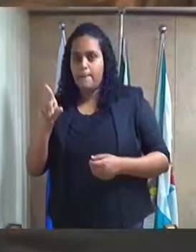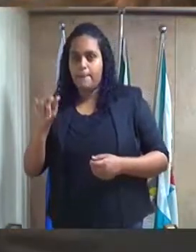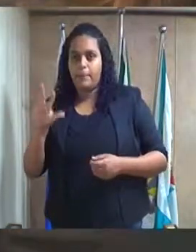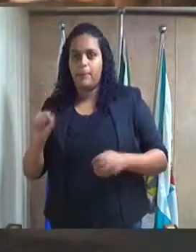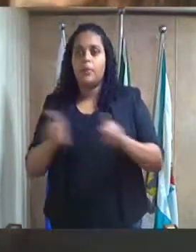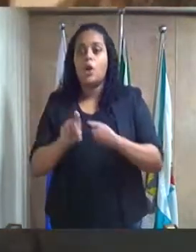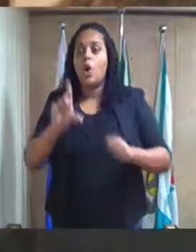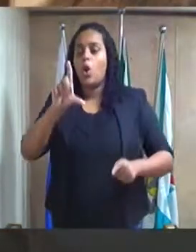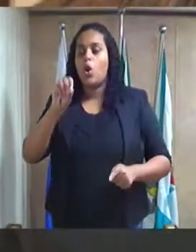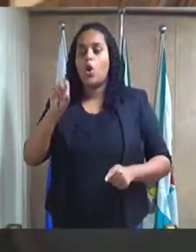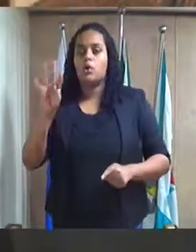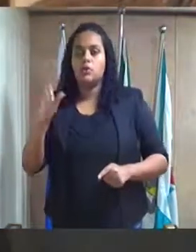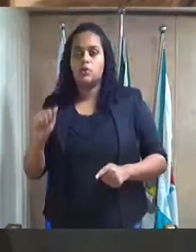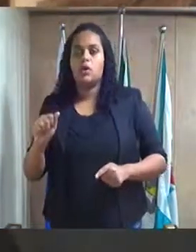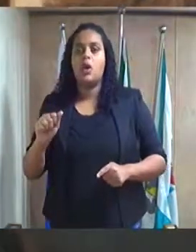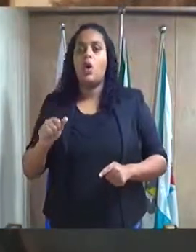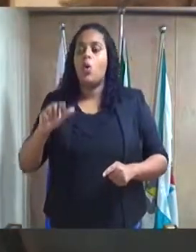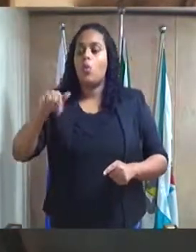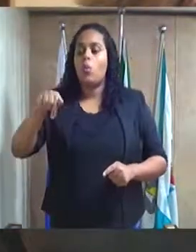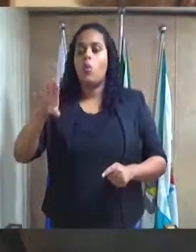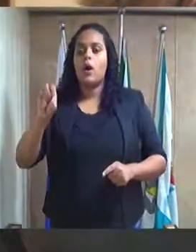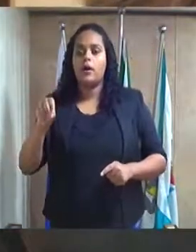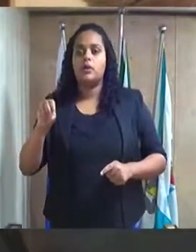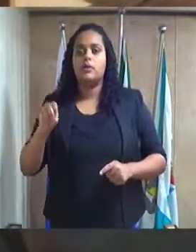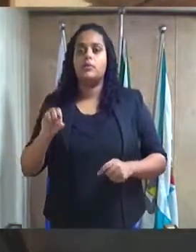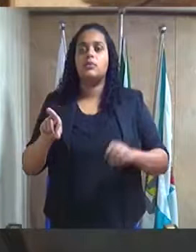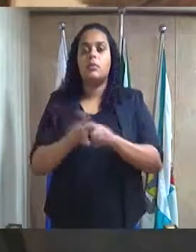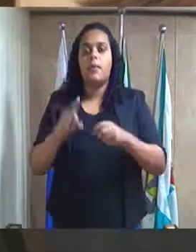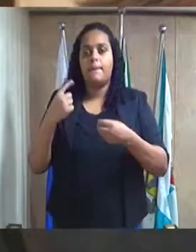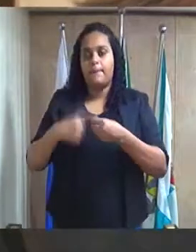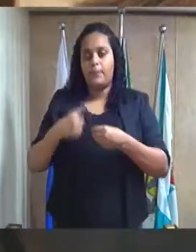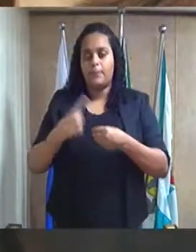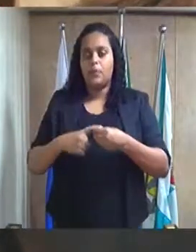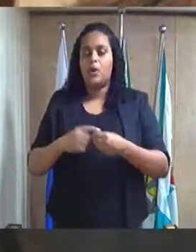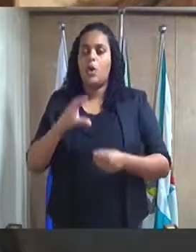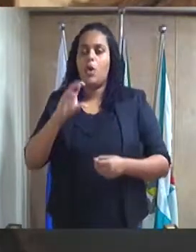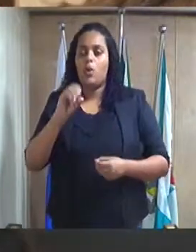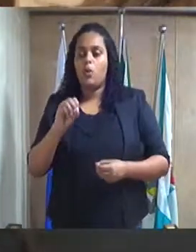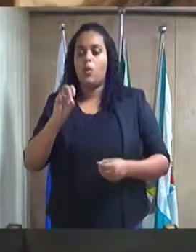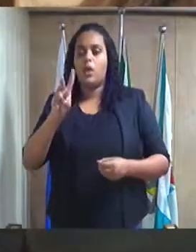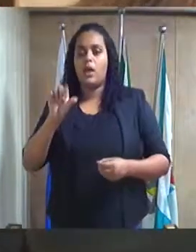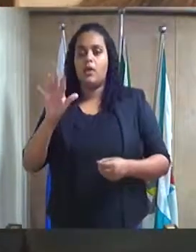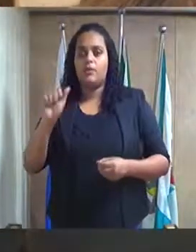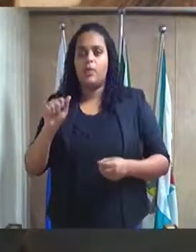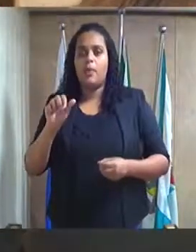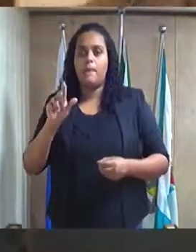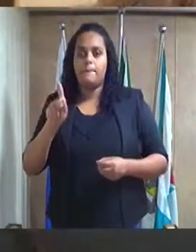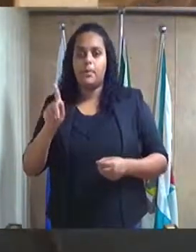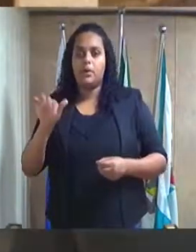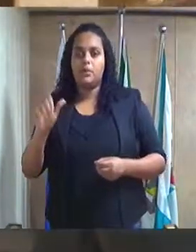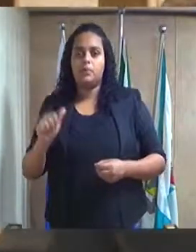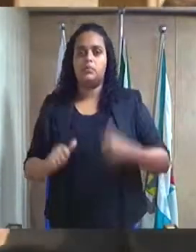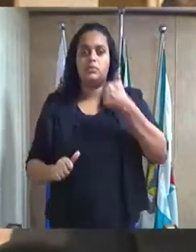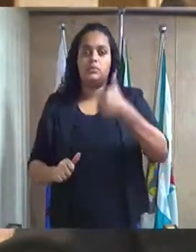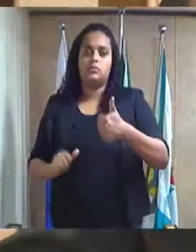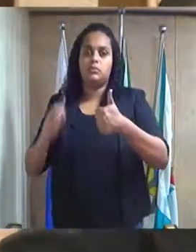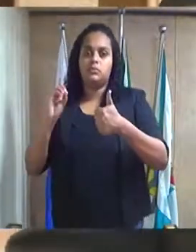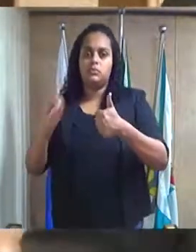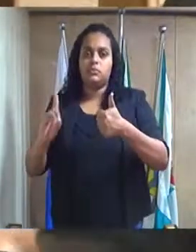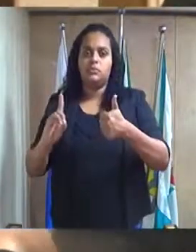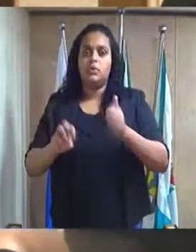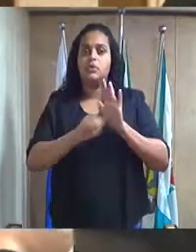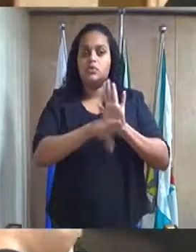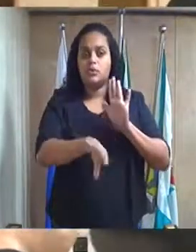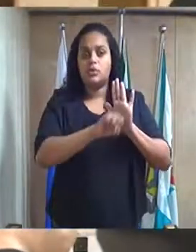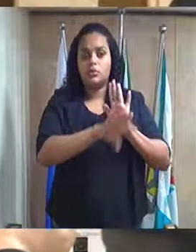lote 12, quadra 11, bairro Olavo Bilac, primeiro distrito deste município. Indicação